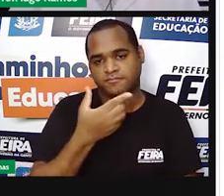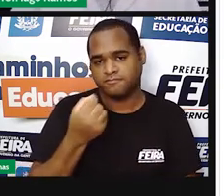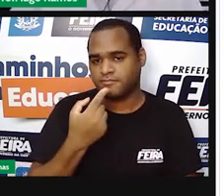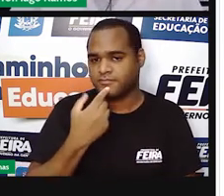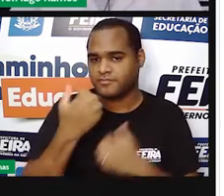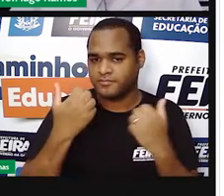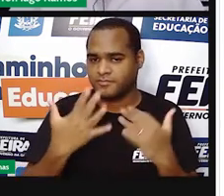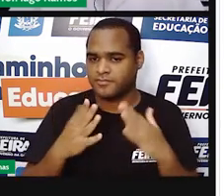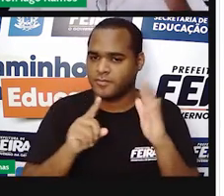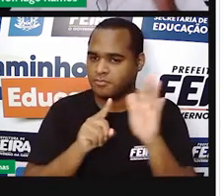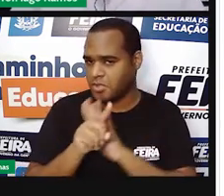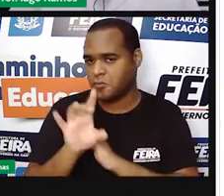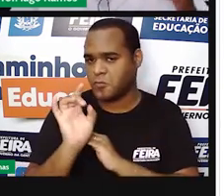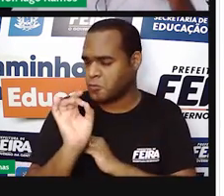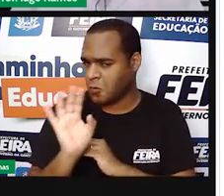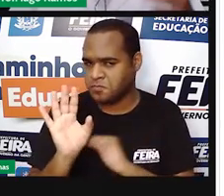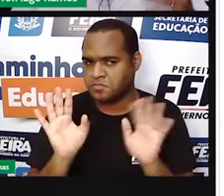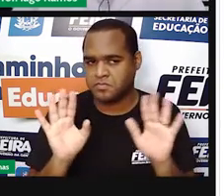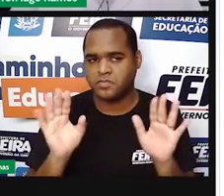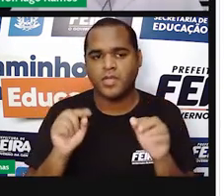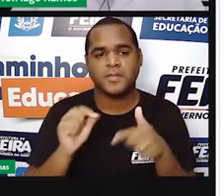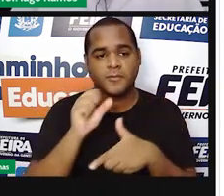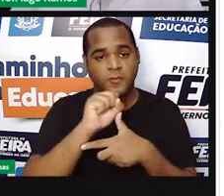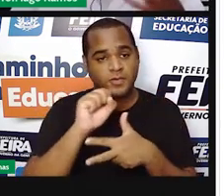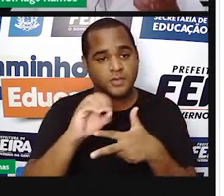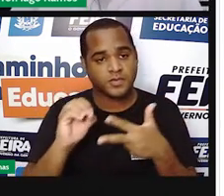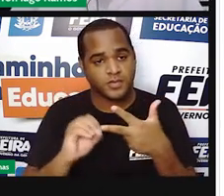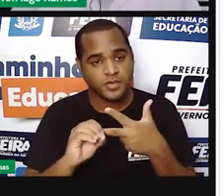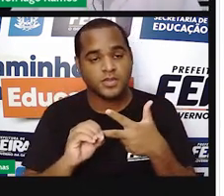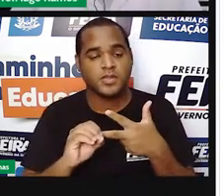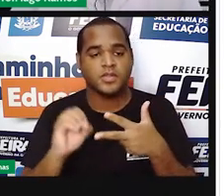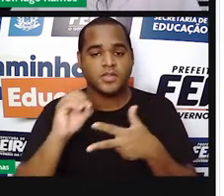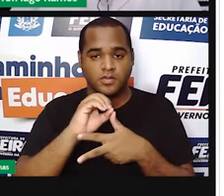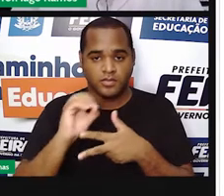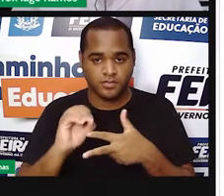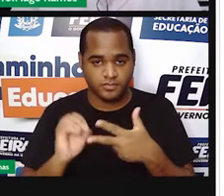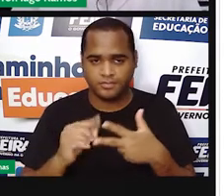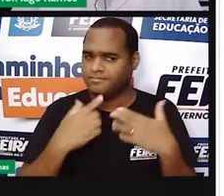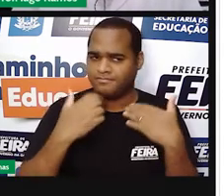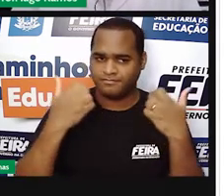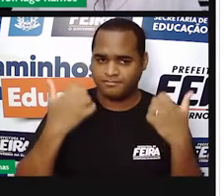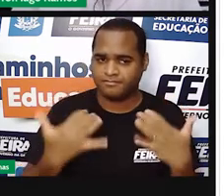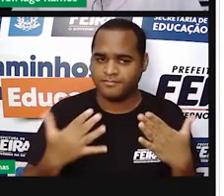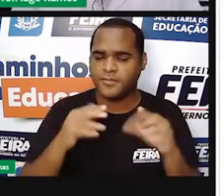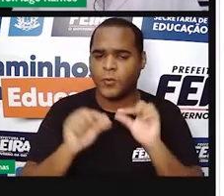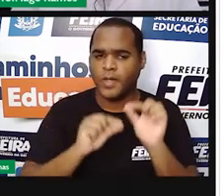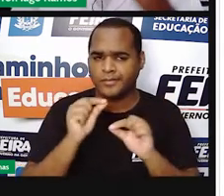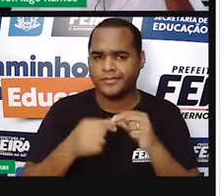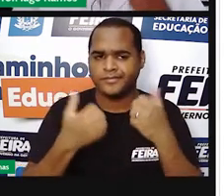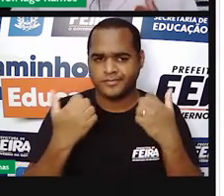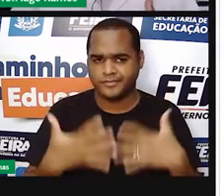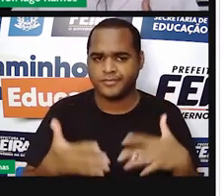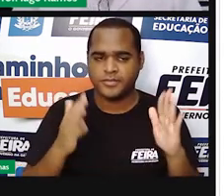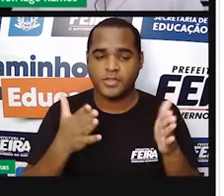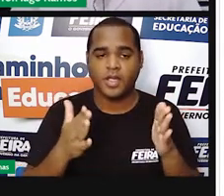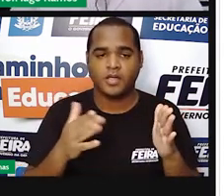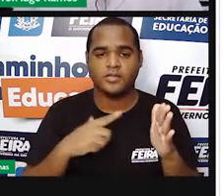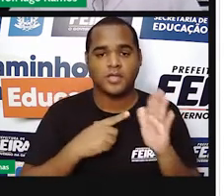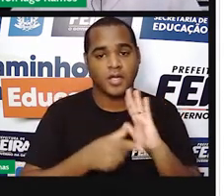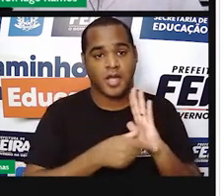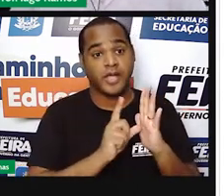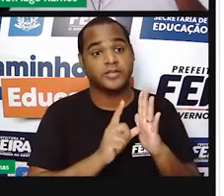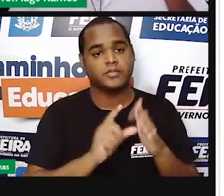questão que estava lá, o Exame Nacional do Ensino Médio, que eu expliquei um pouquinho para você do que se trata esse exame na aula anterior,